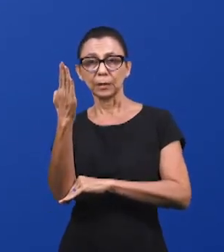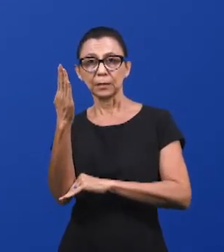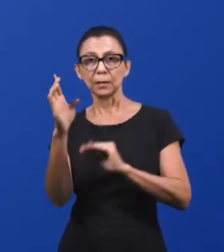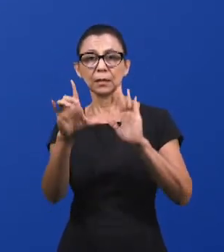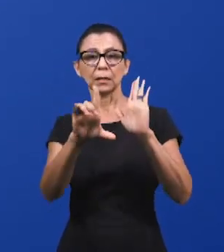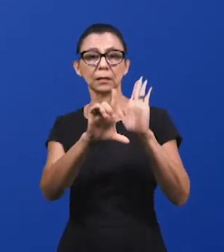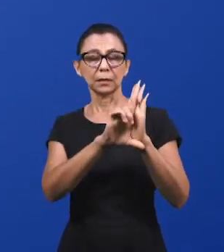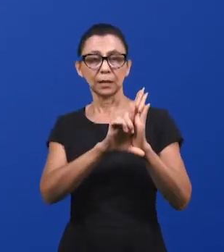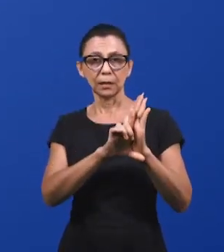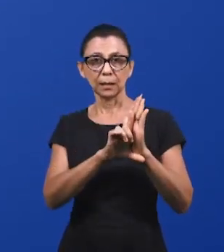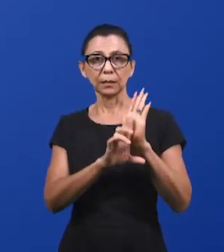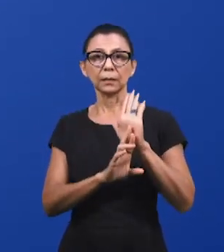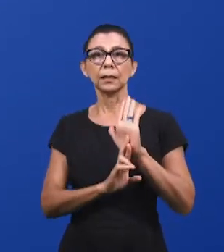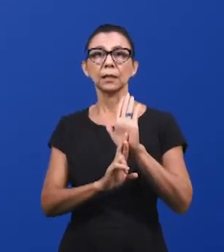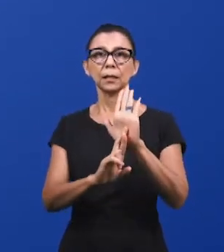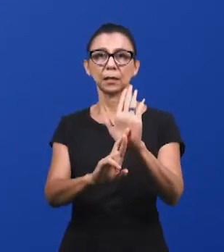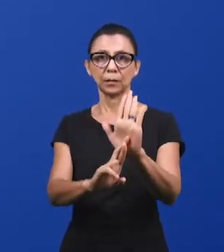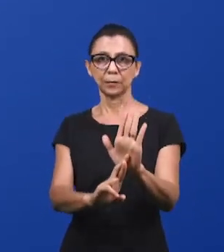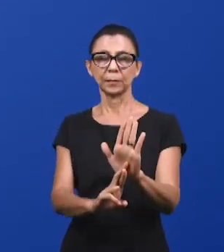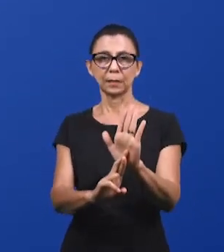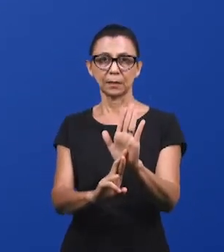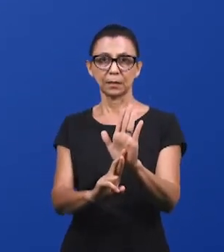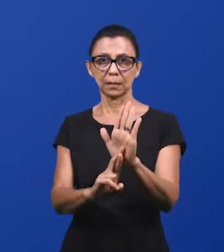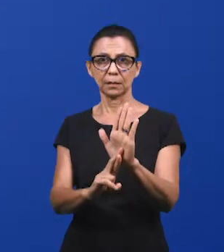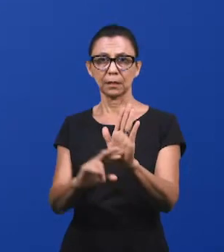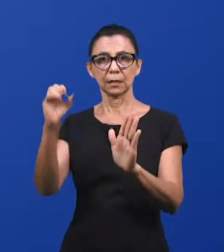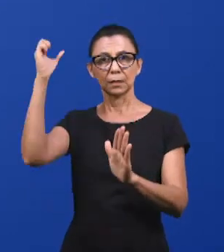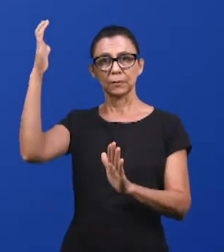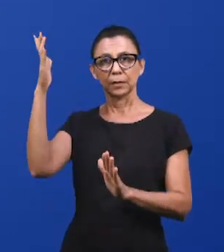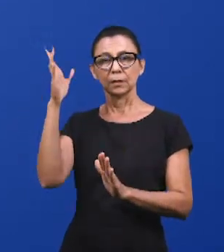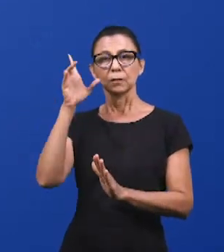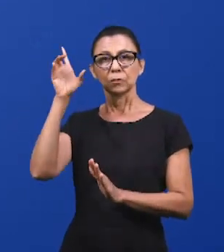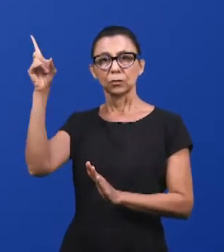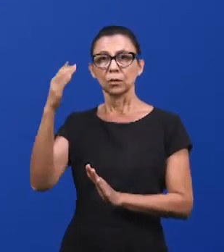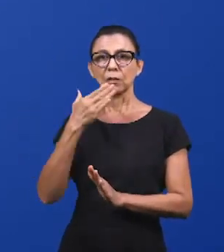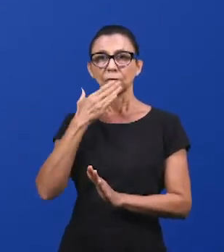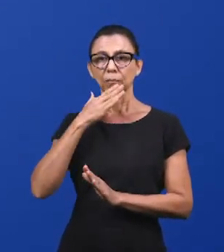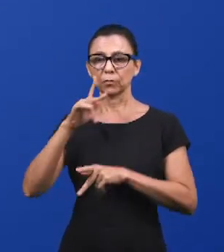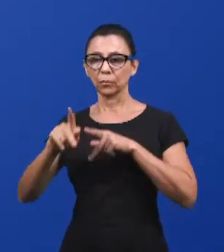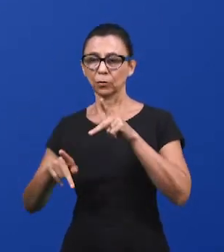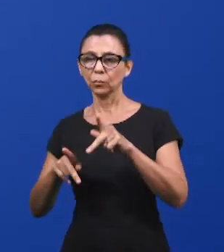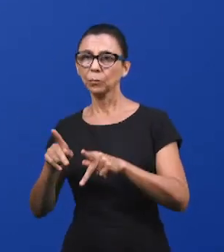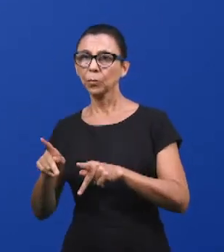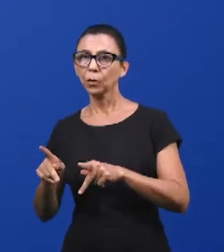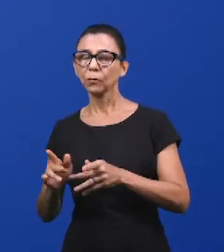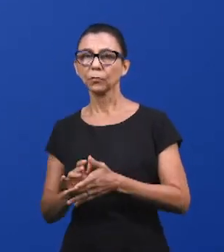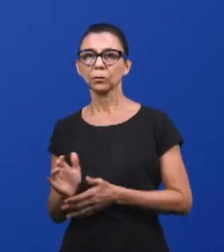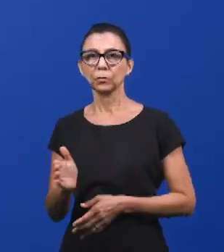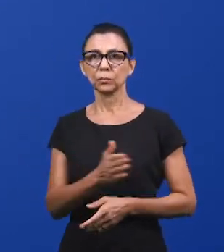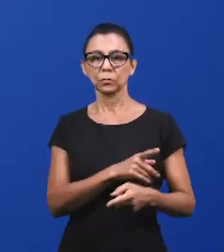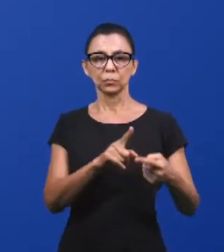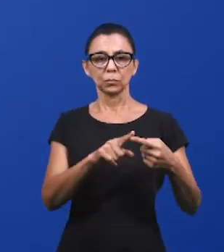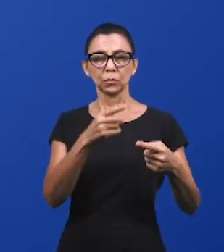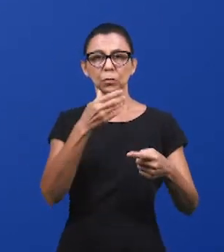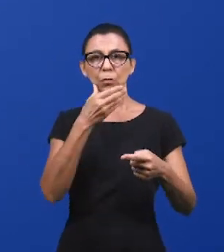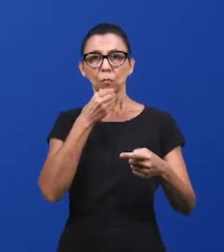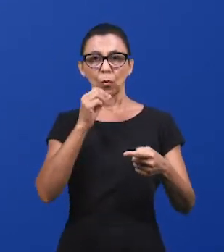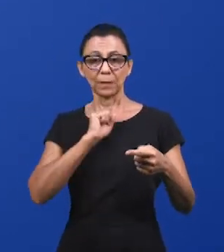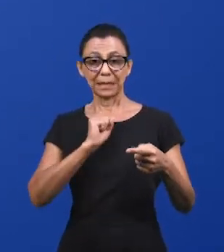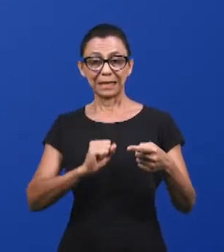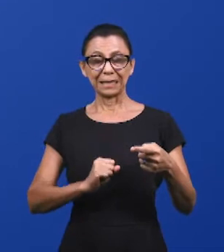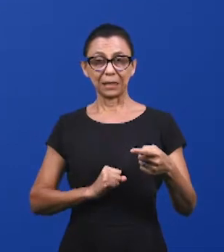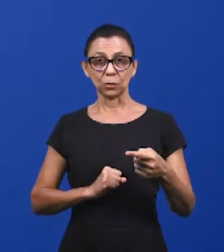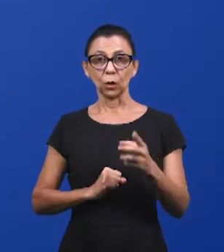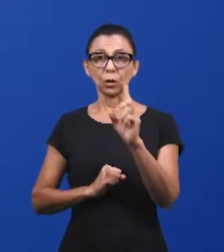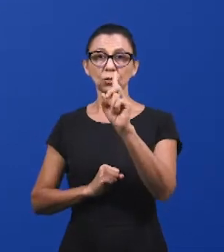ordenanças de Deus, as orientações de Deus para o povo. O sumo sacerdote, ele era ali o mediador entre